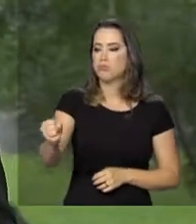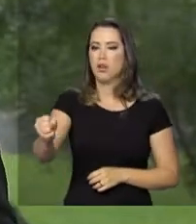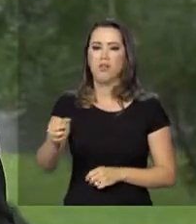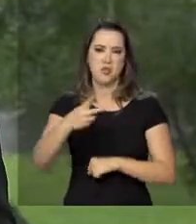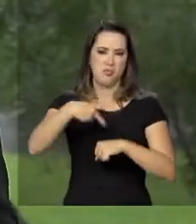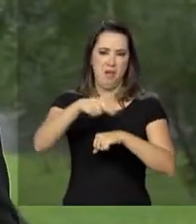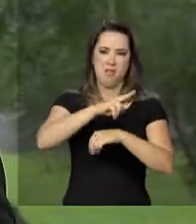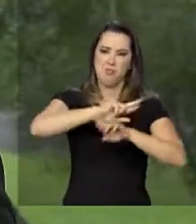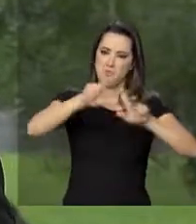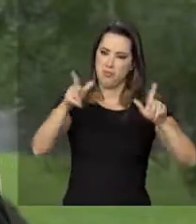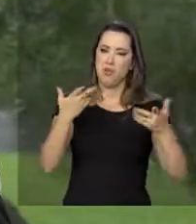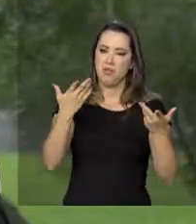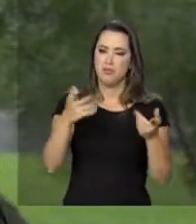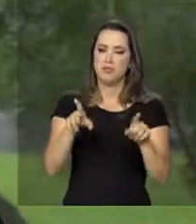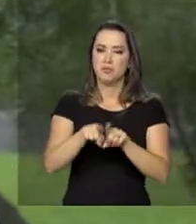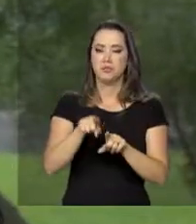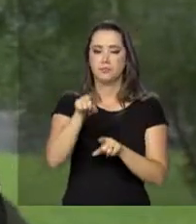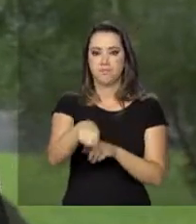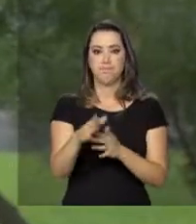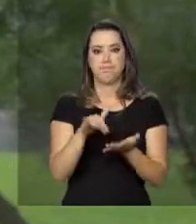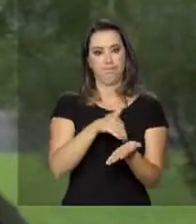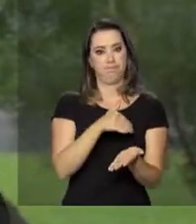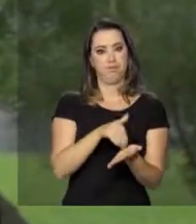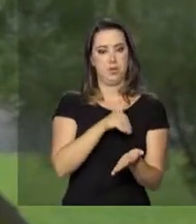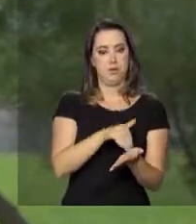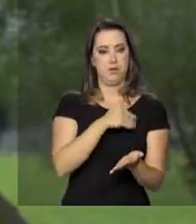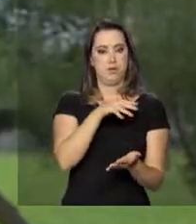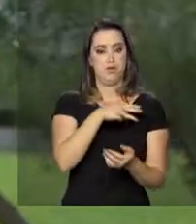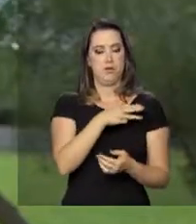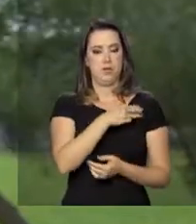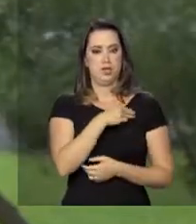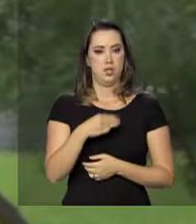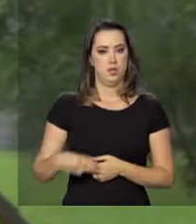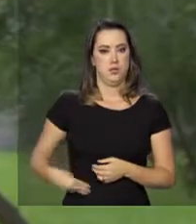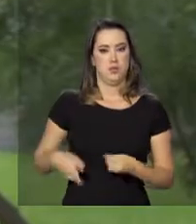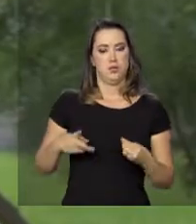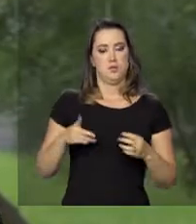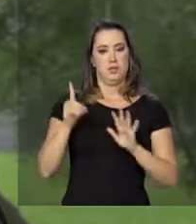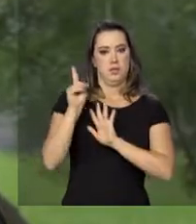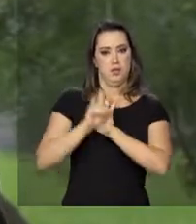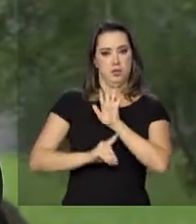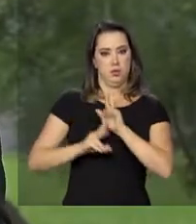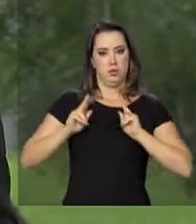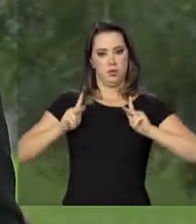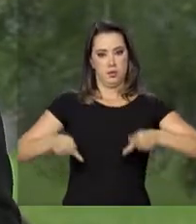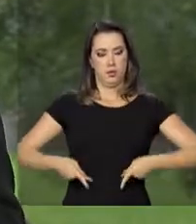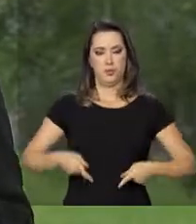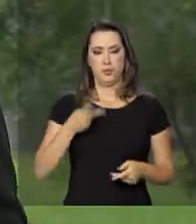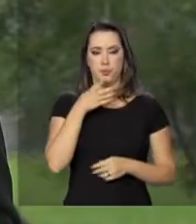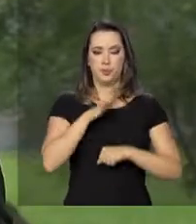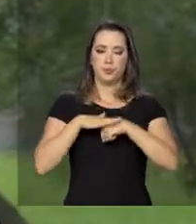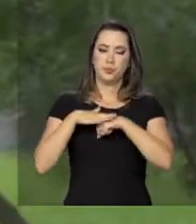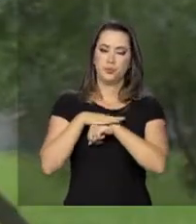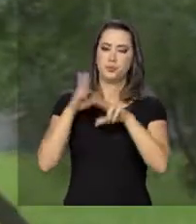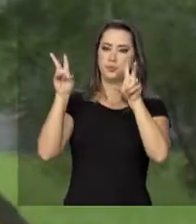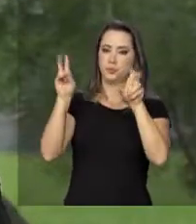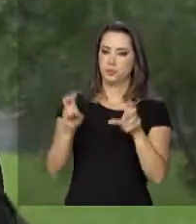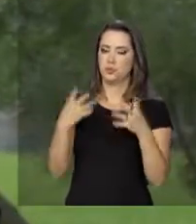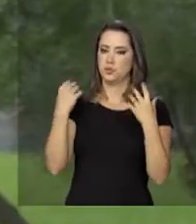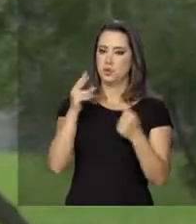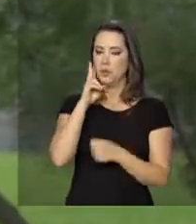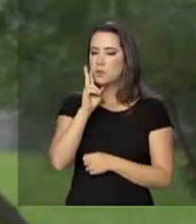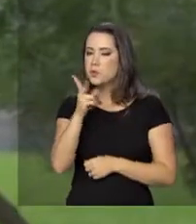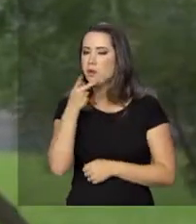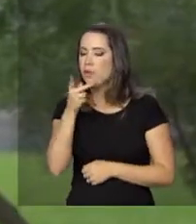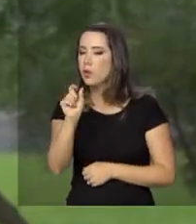dos Direitos da Criança e do Adolescente, do Ministério dos Direitos Humanos, conversou com a gente sobre esse assunto. Vamos